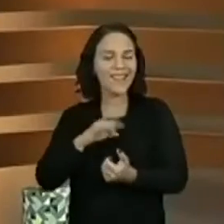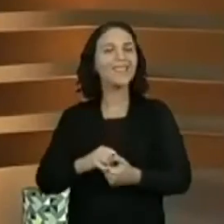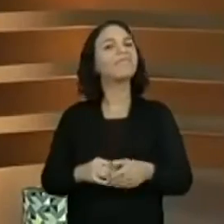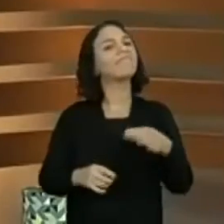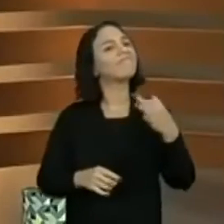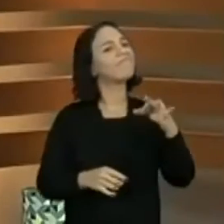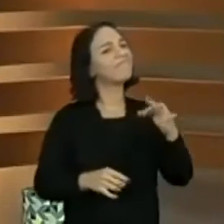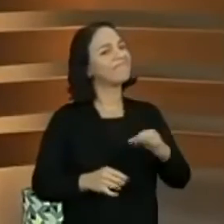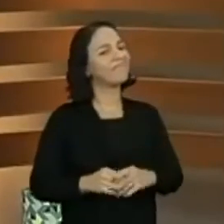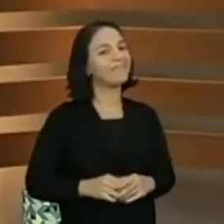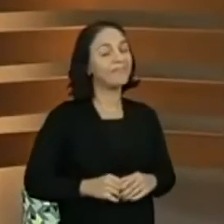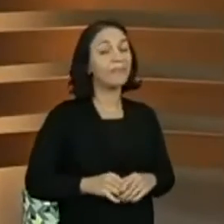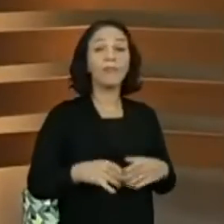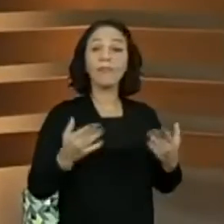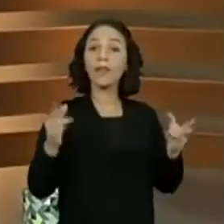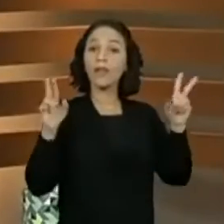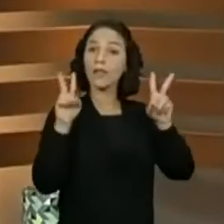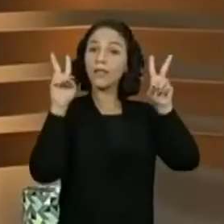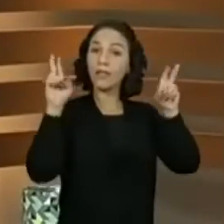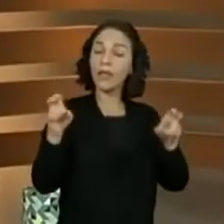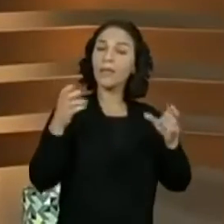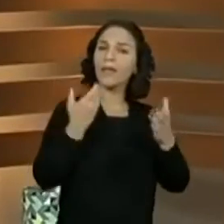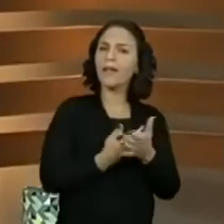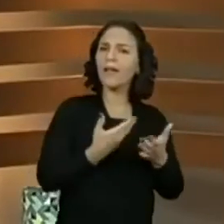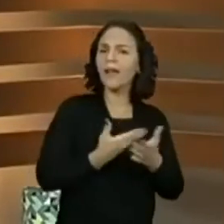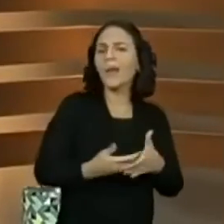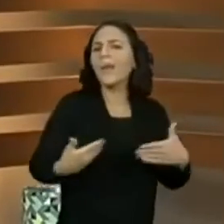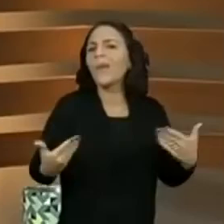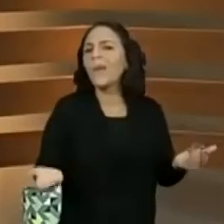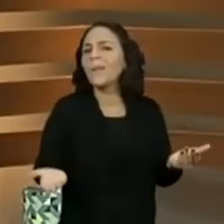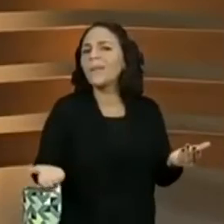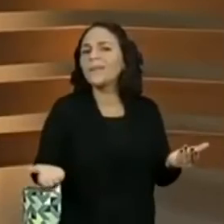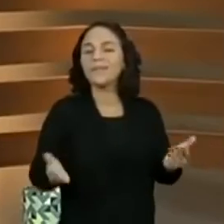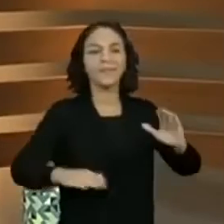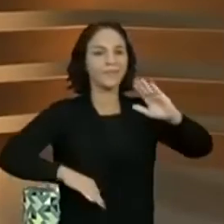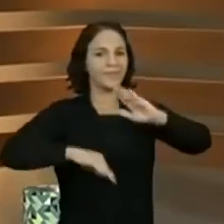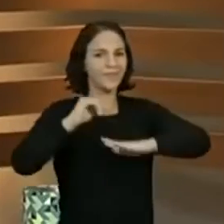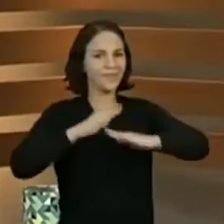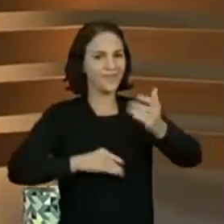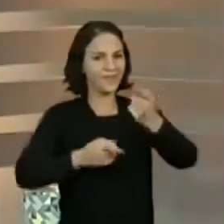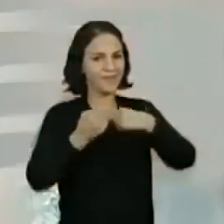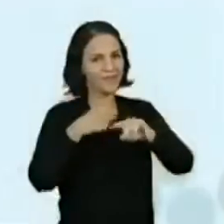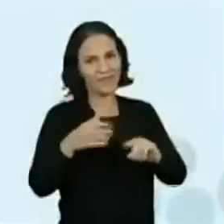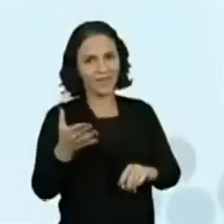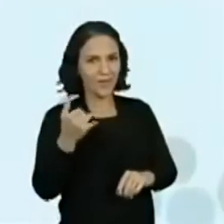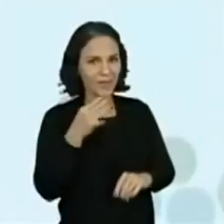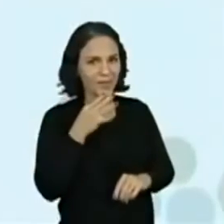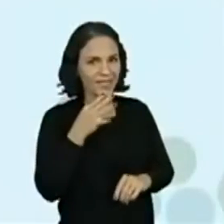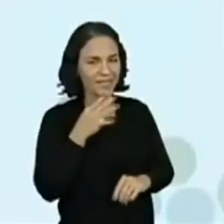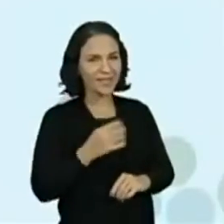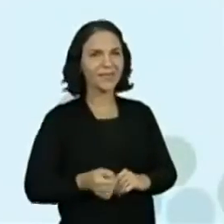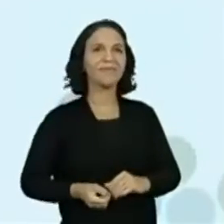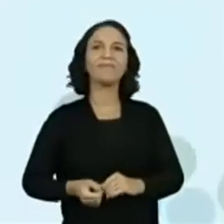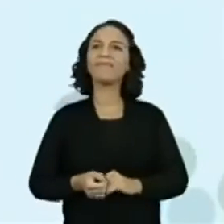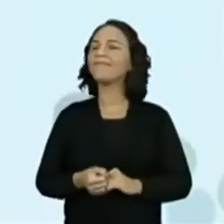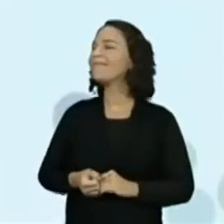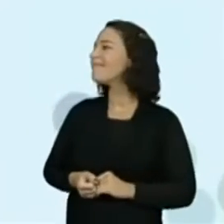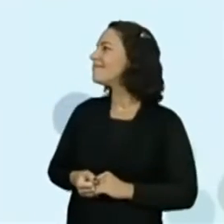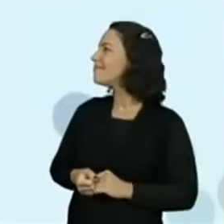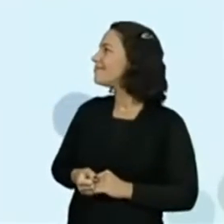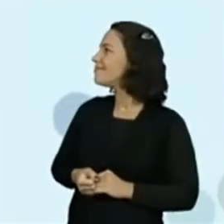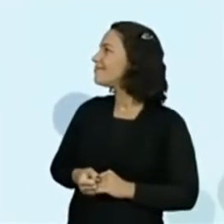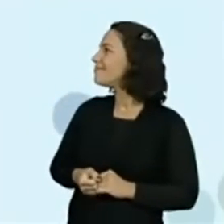Exatamente! E o título da nossa aula, qual será a habilidade? Vamos conhecer? Olha só!